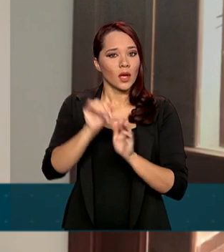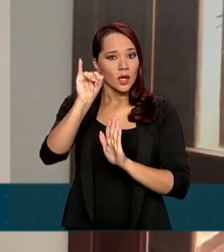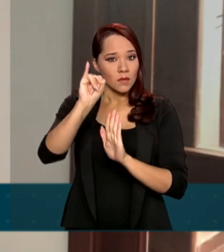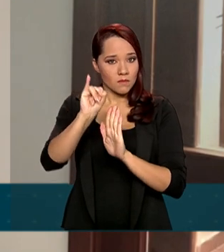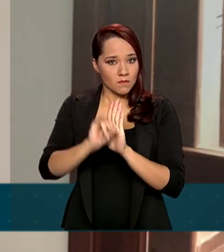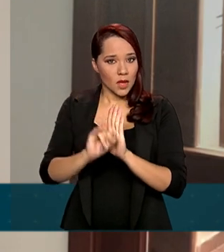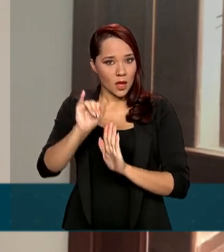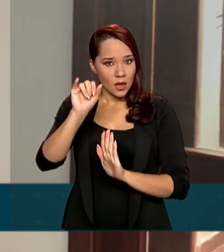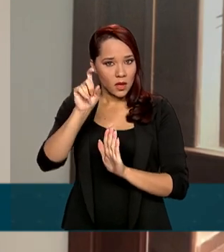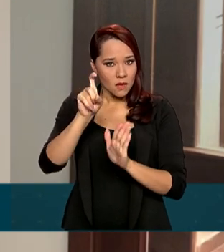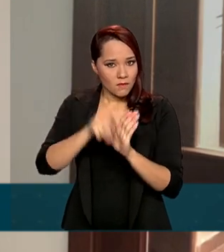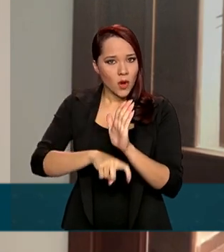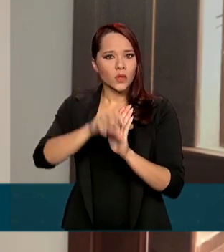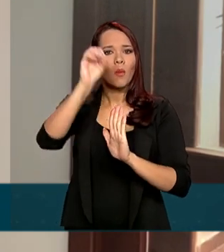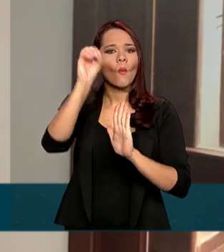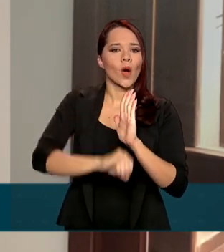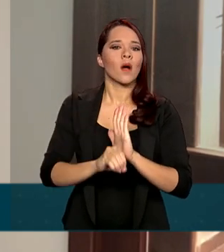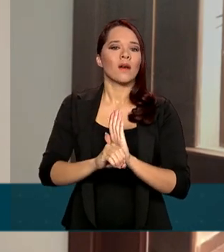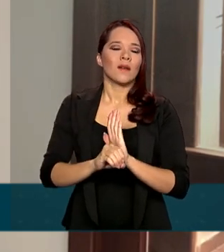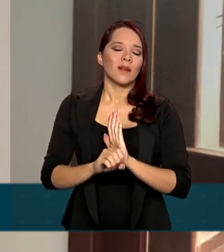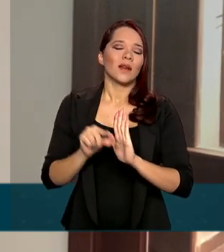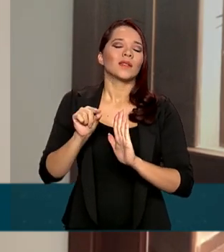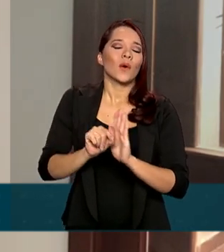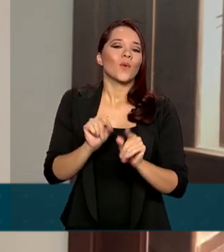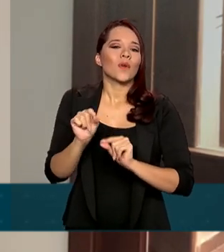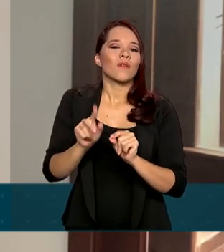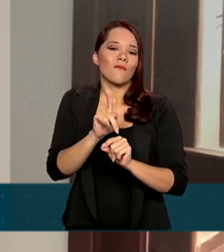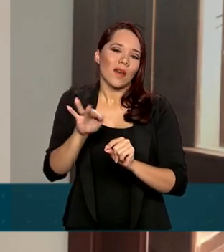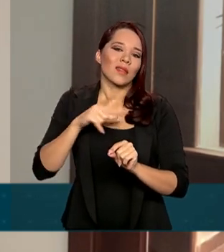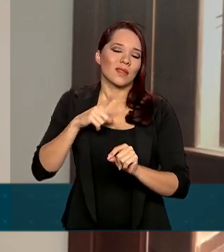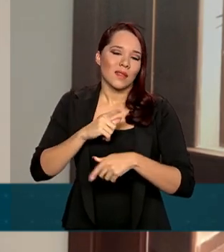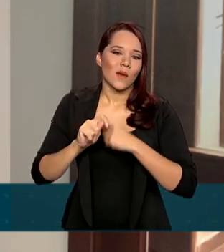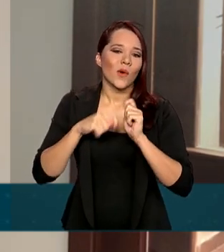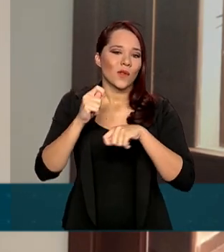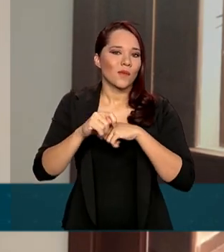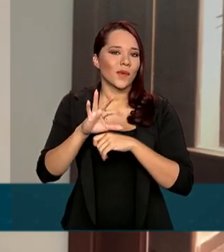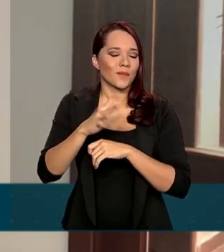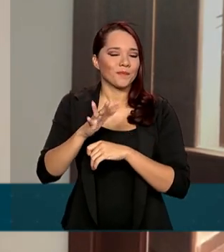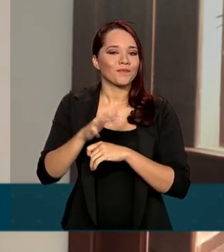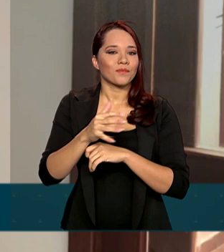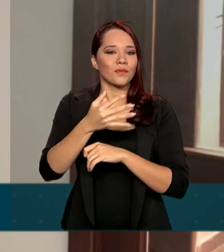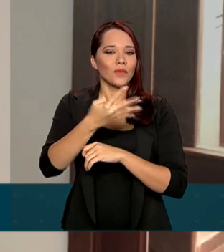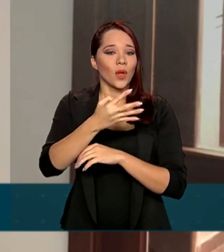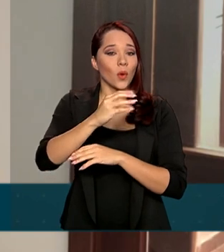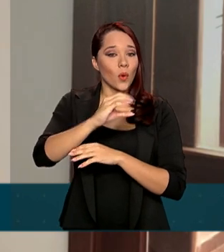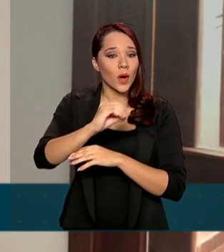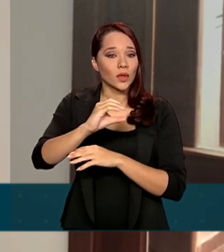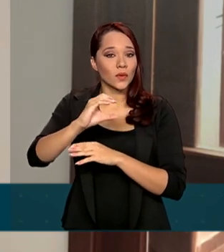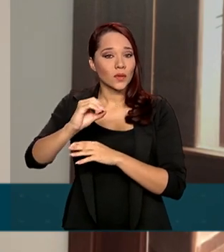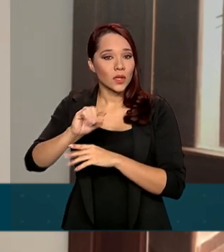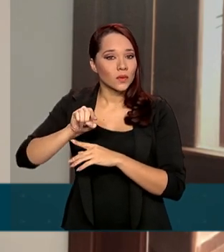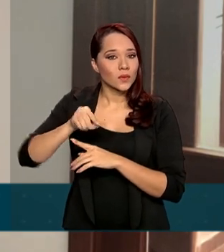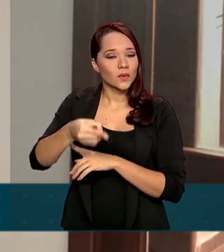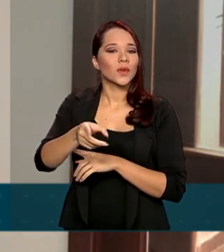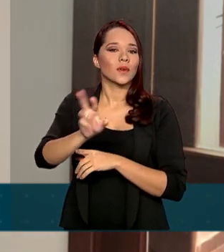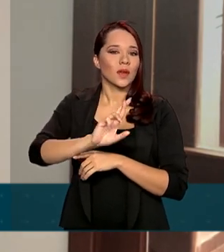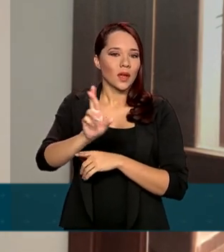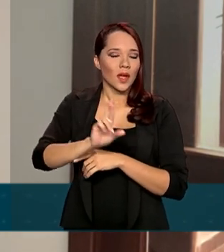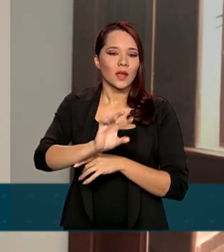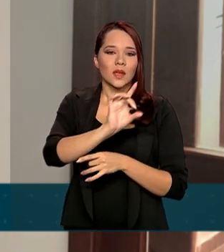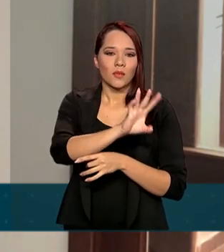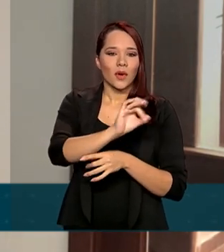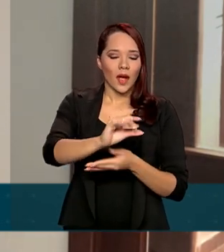o imposto de importação, o que deve gerar uma economia de cerca de 400 mil reais por